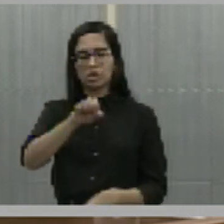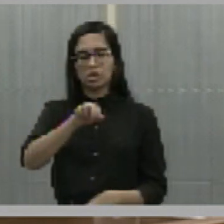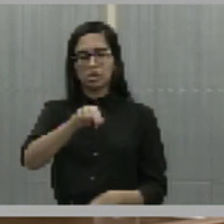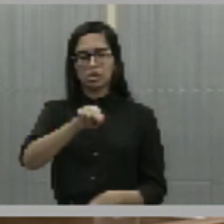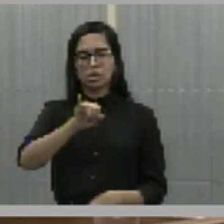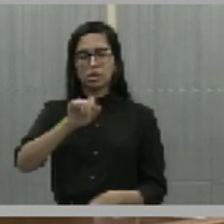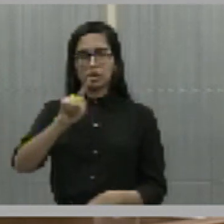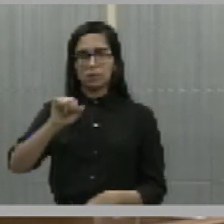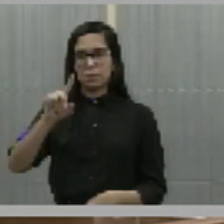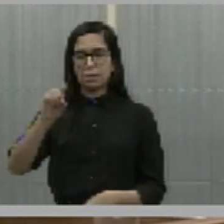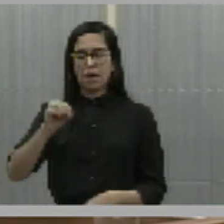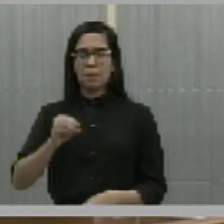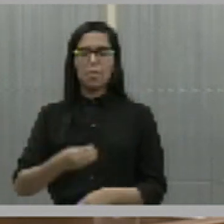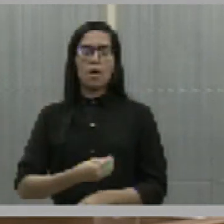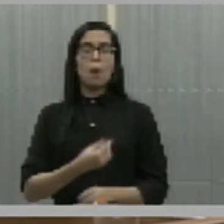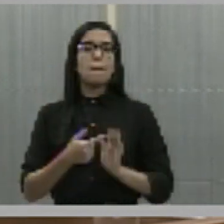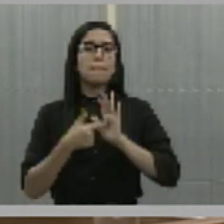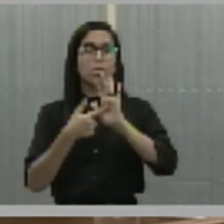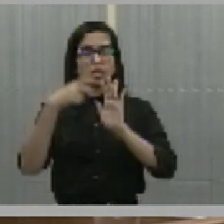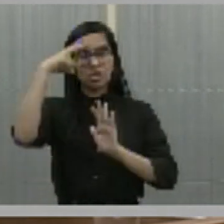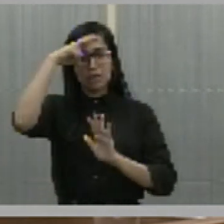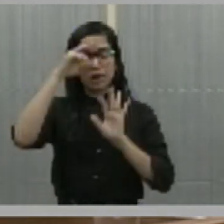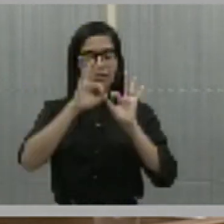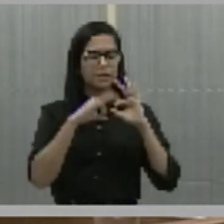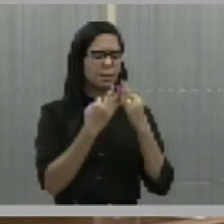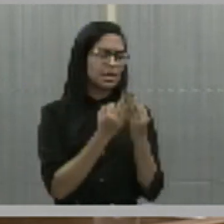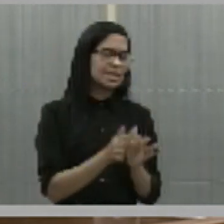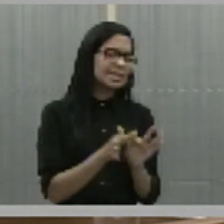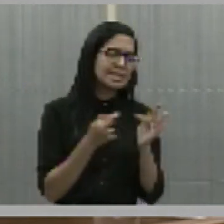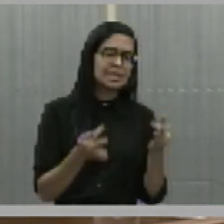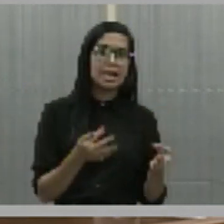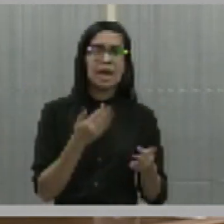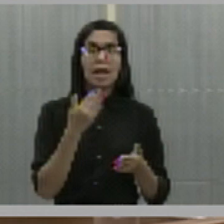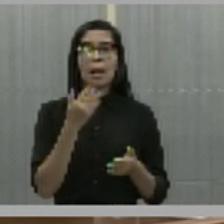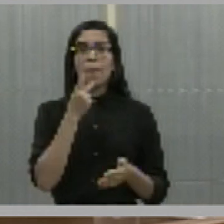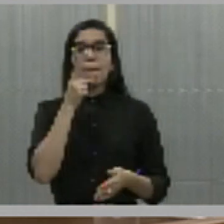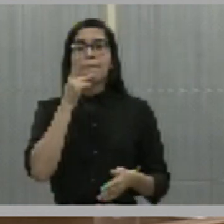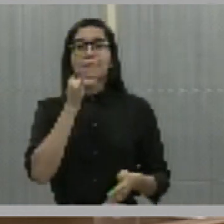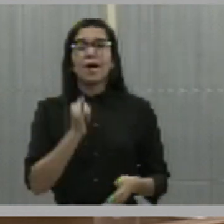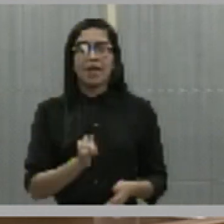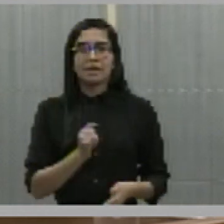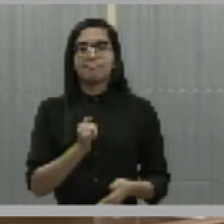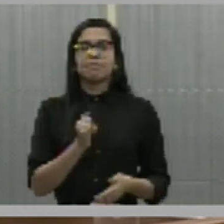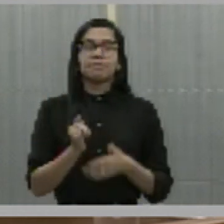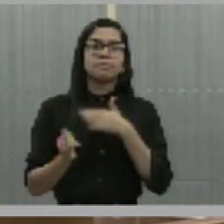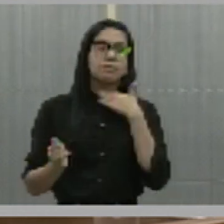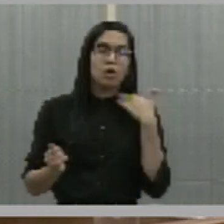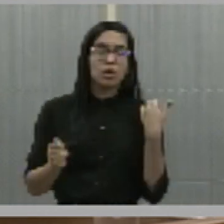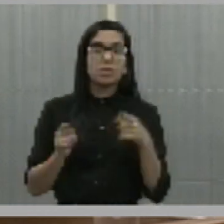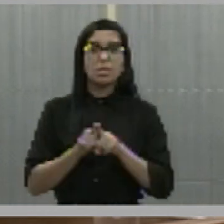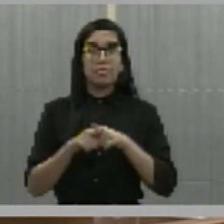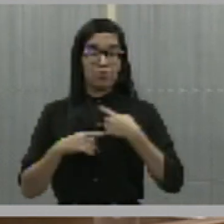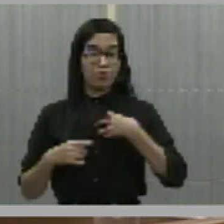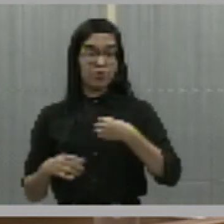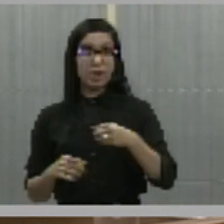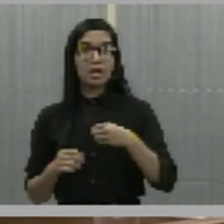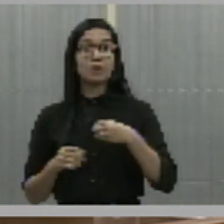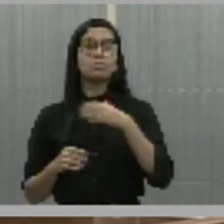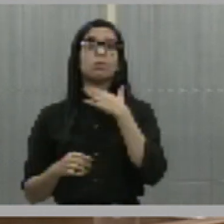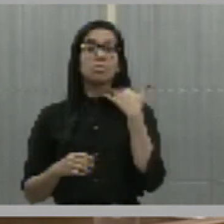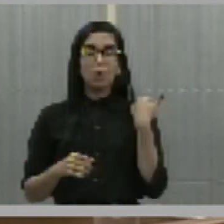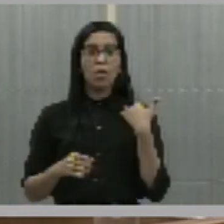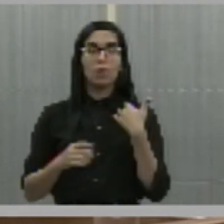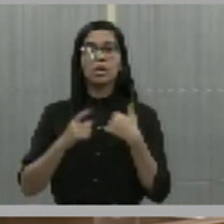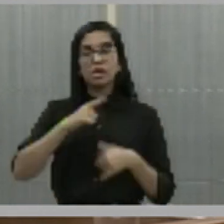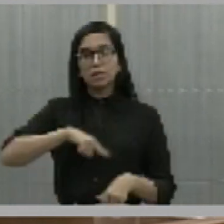que perde o pai, que perde também um filho e que eles terminam indo para